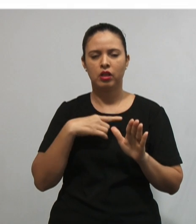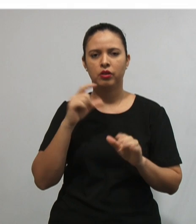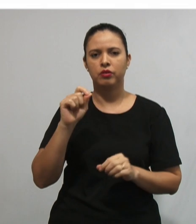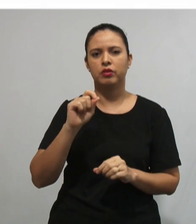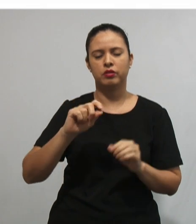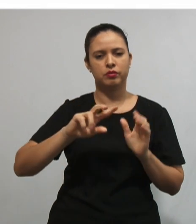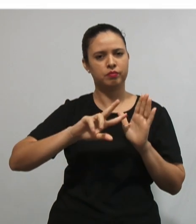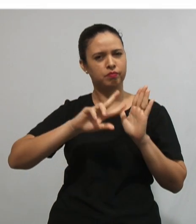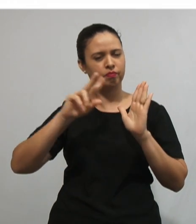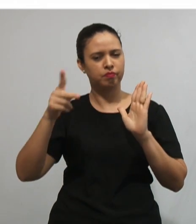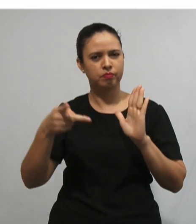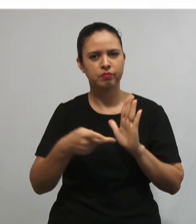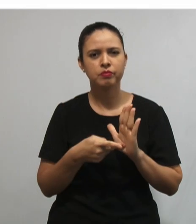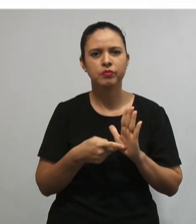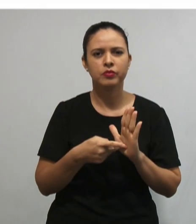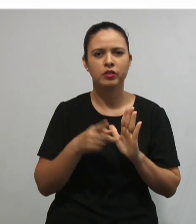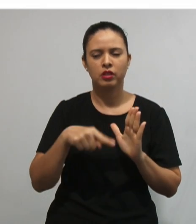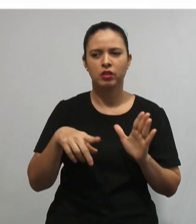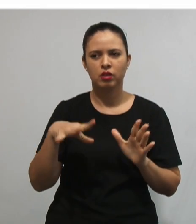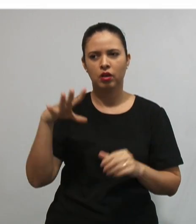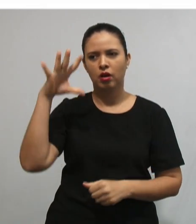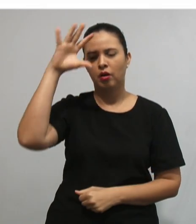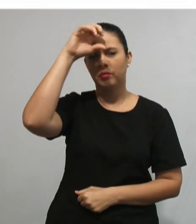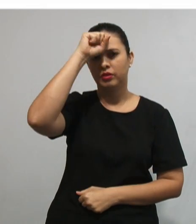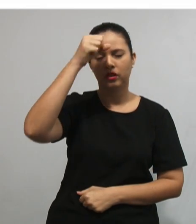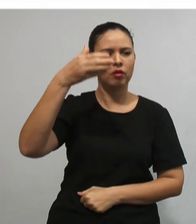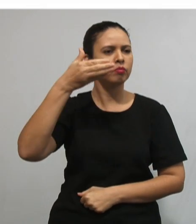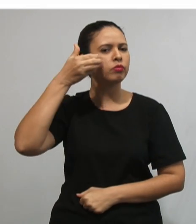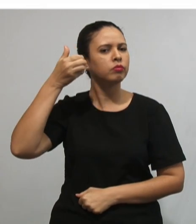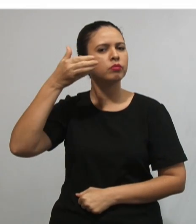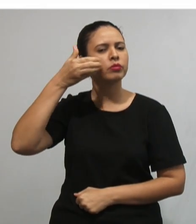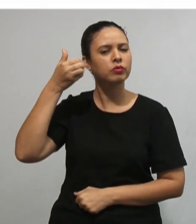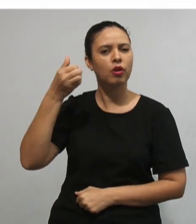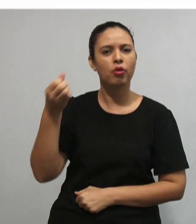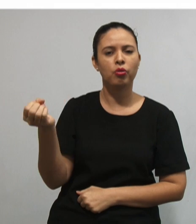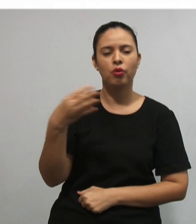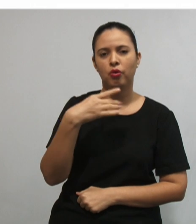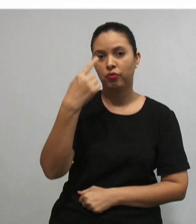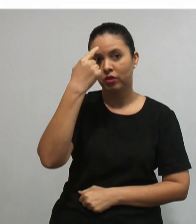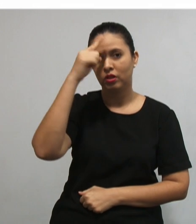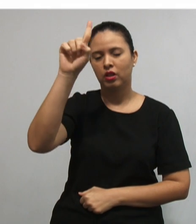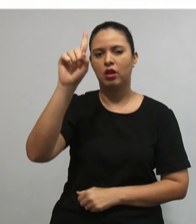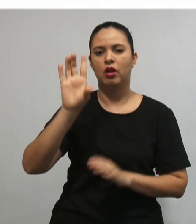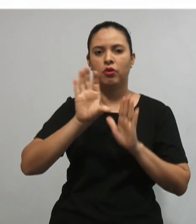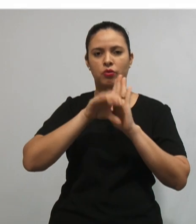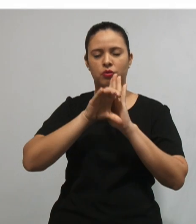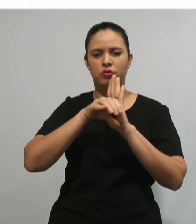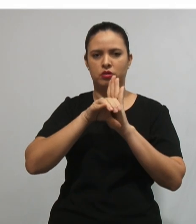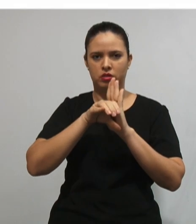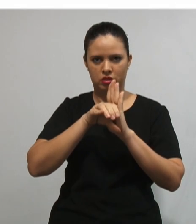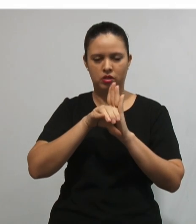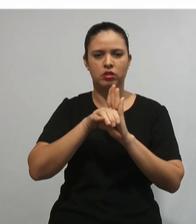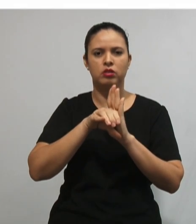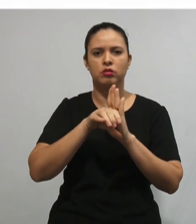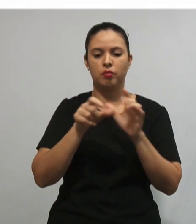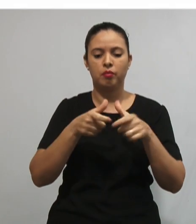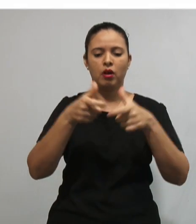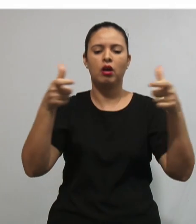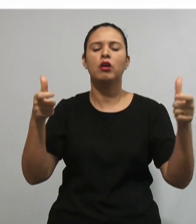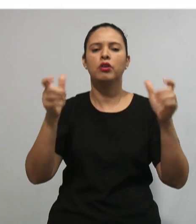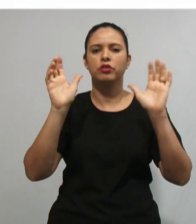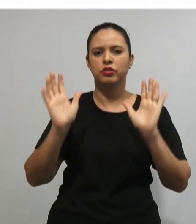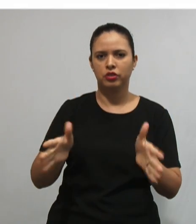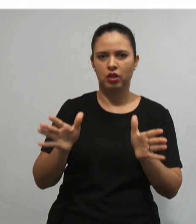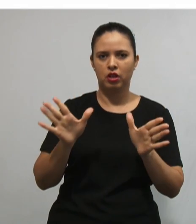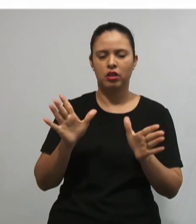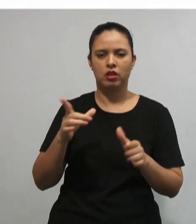significativo, é assimilado sob uma nova ideia ou conceito mais inclusivo já existente na estrutura